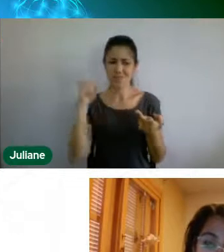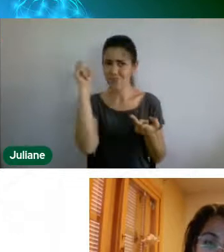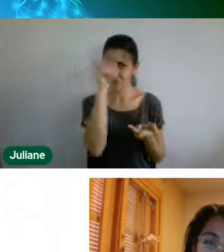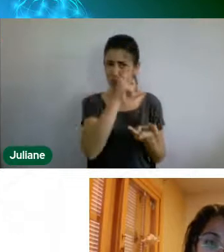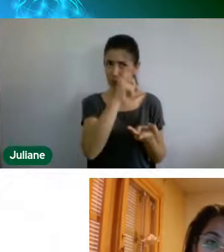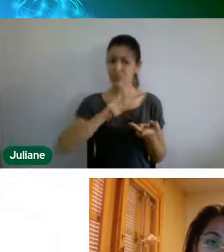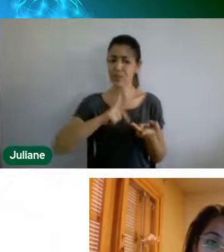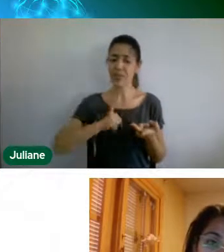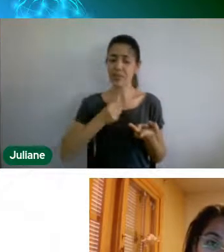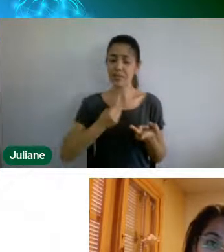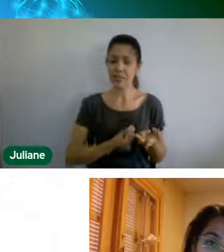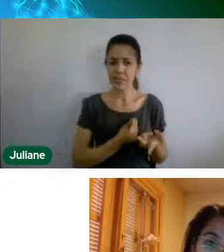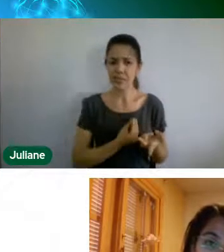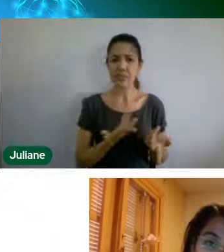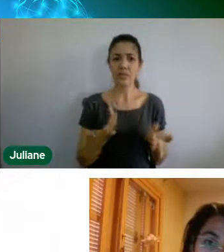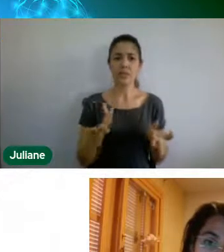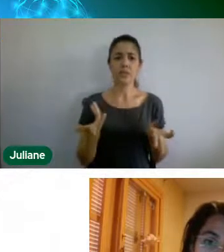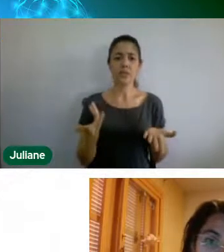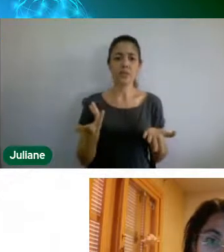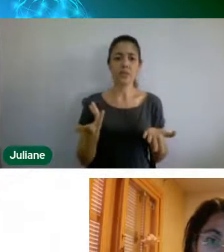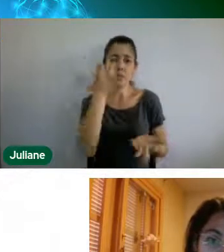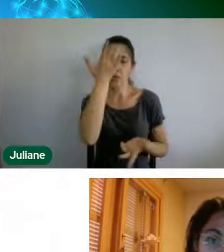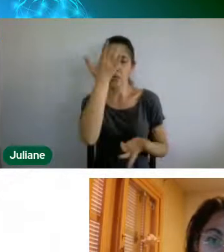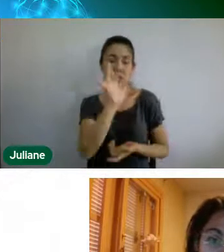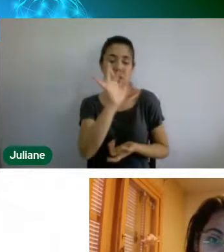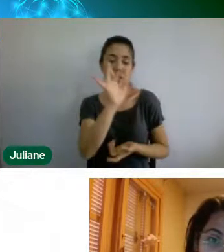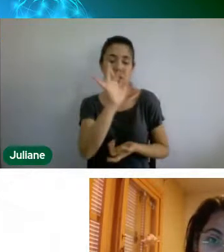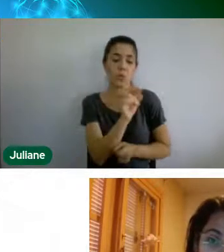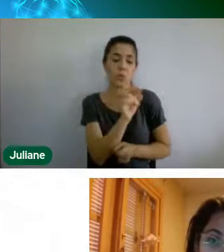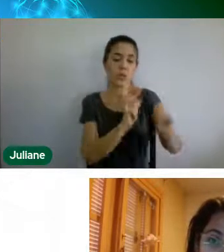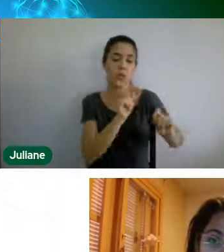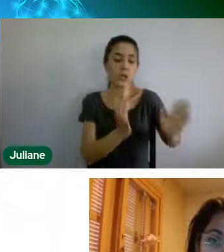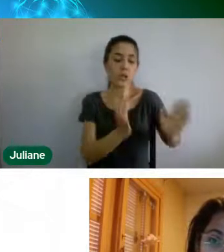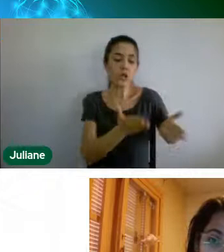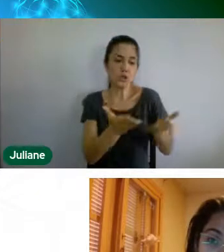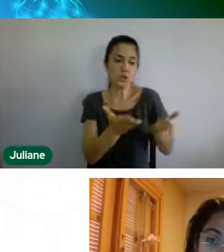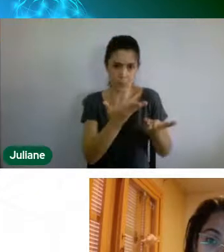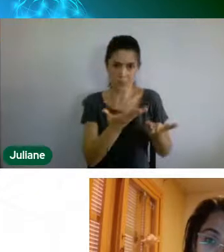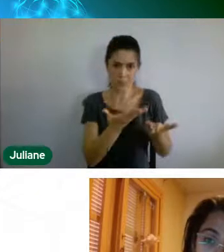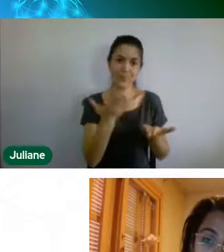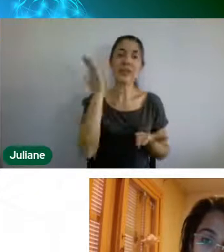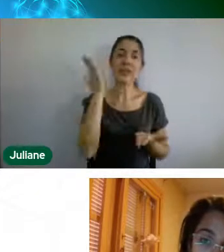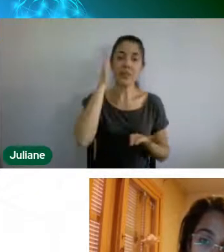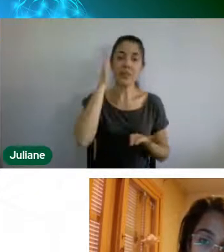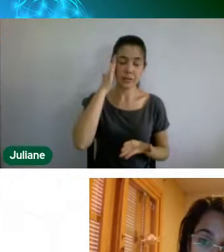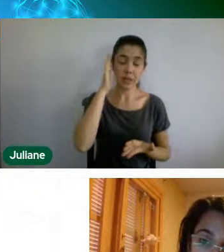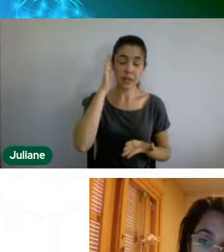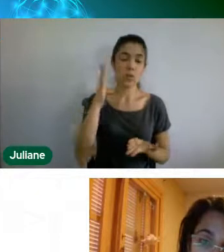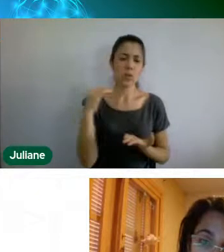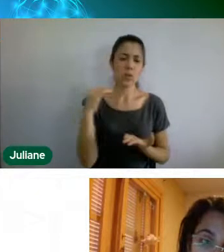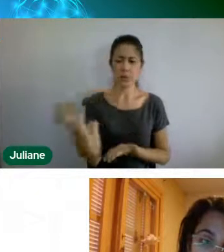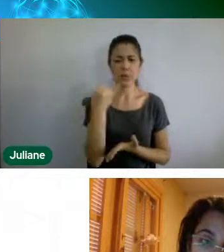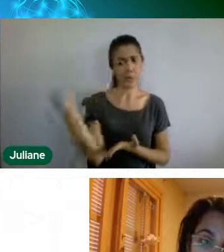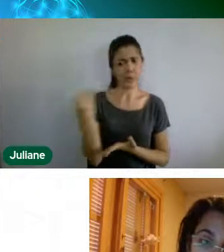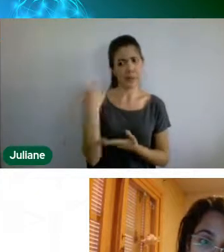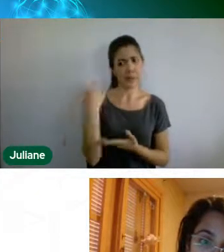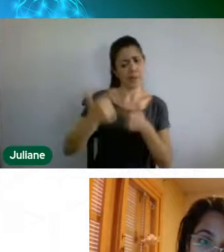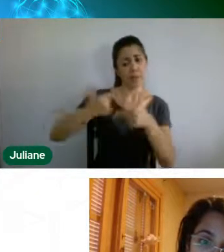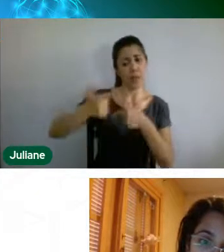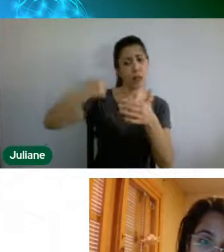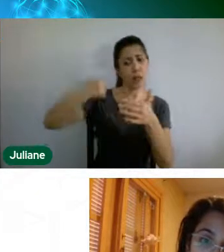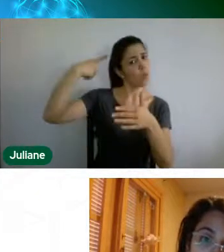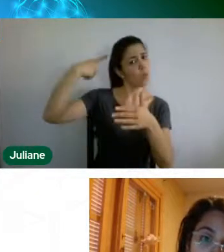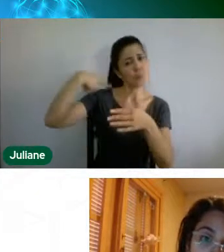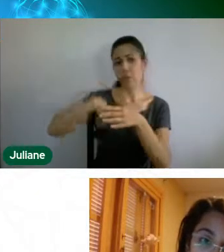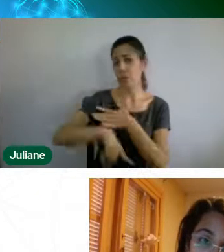que a relevância do trabalho vai muito além disso, né, claro. Mas o que que foi, assim, o motivador